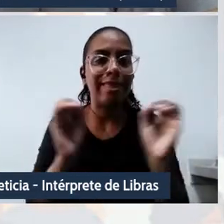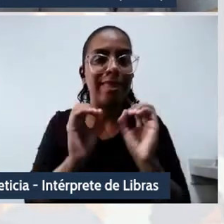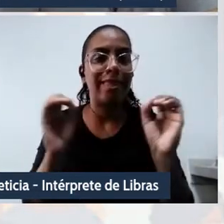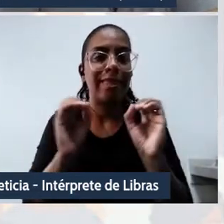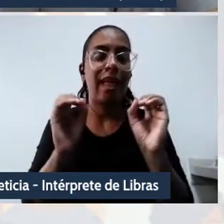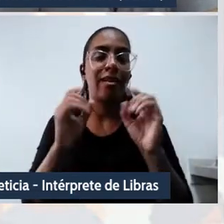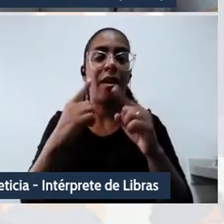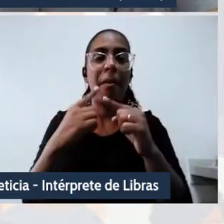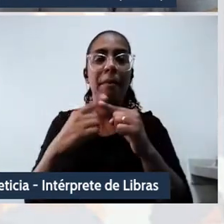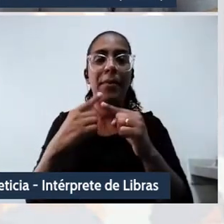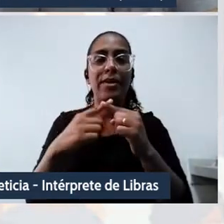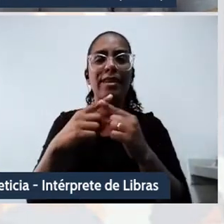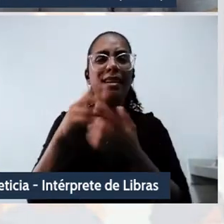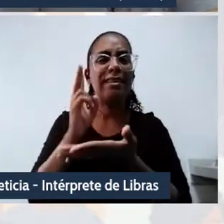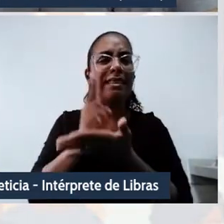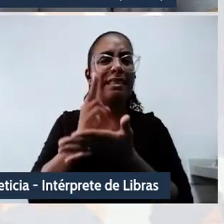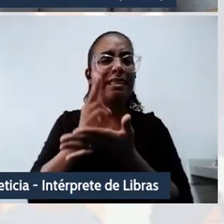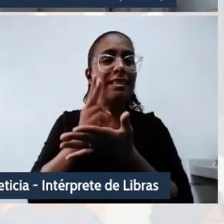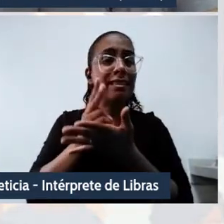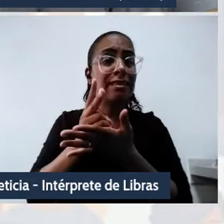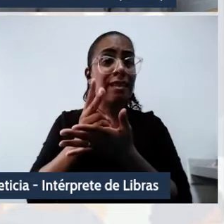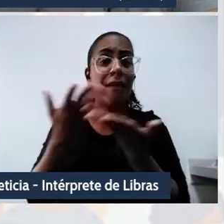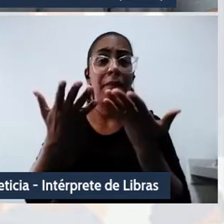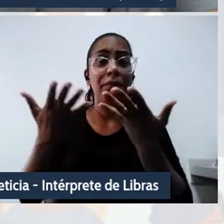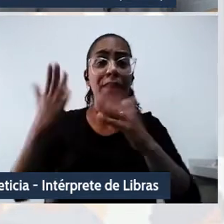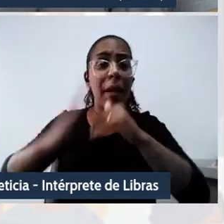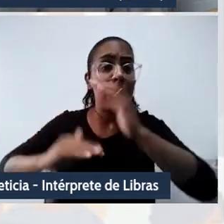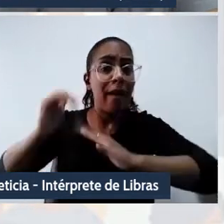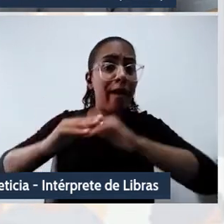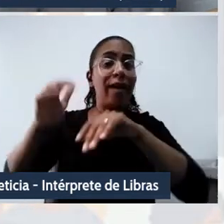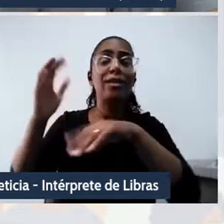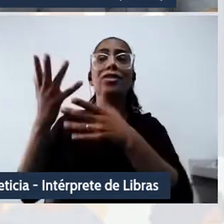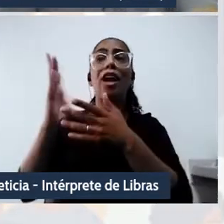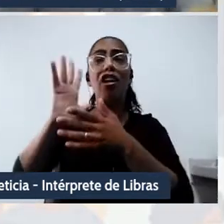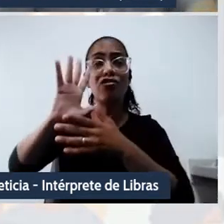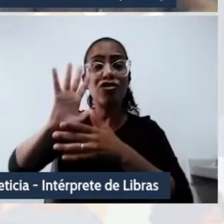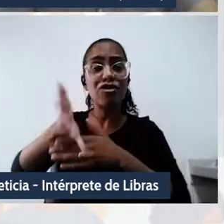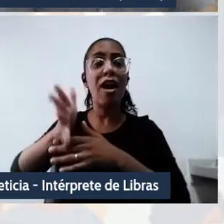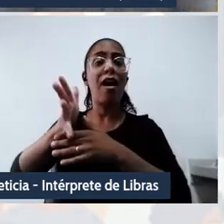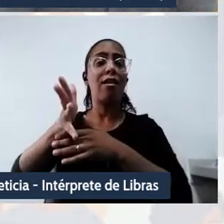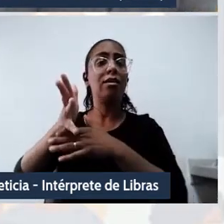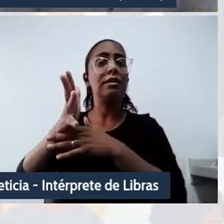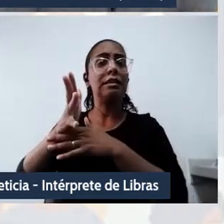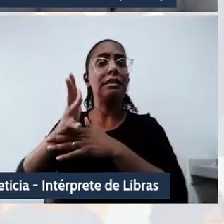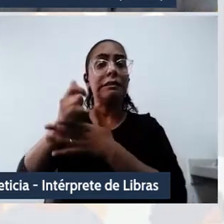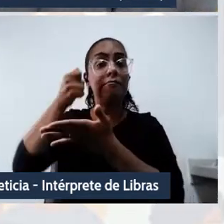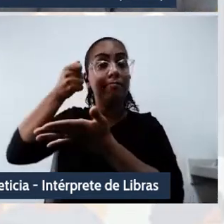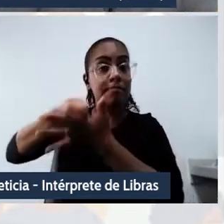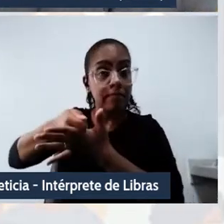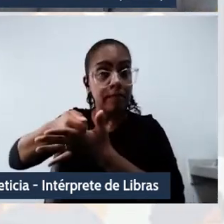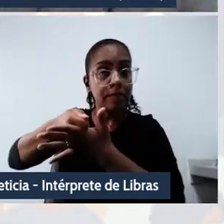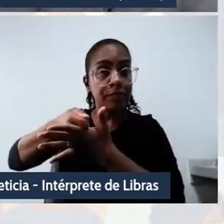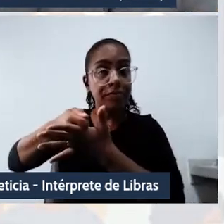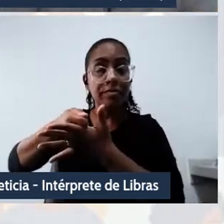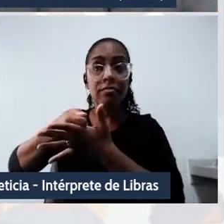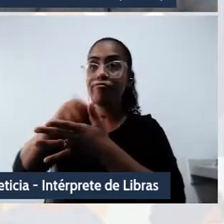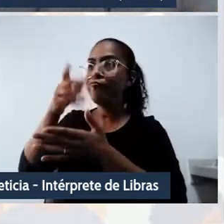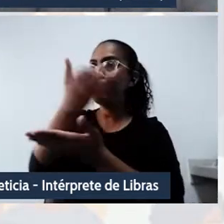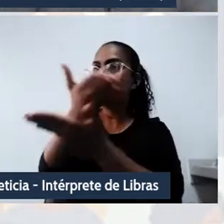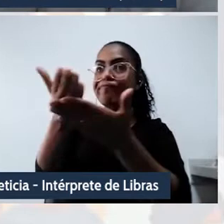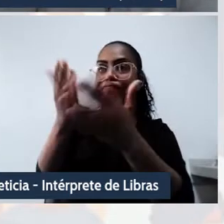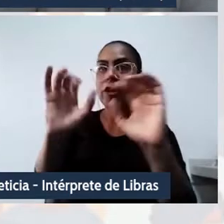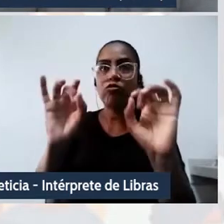por condutas determinadas e comportamentos, ou seja, são regimes em que há um ambiente de obediência irrestrita,